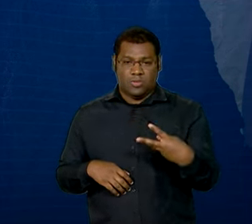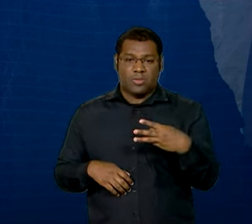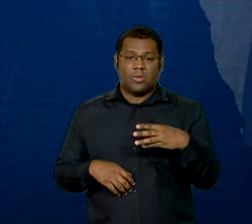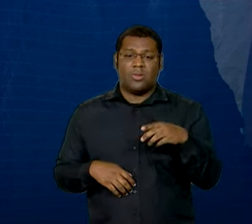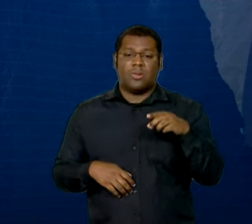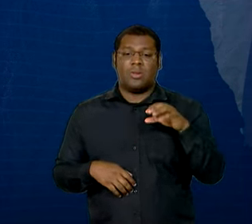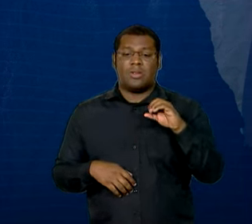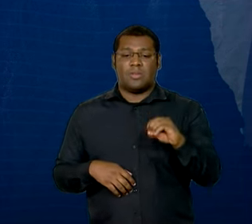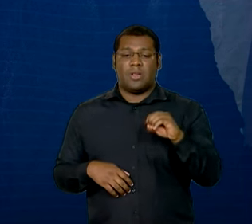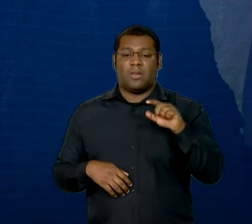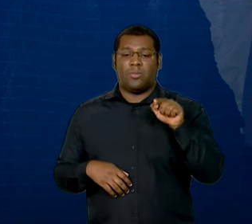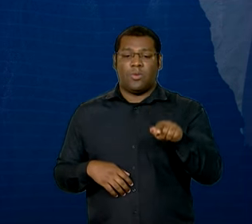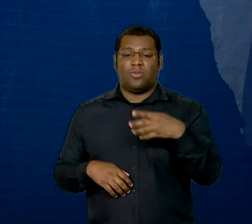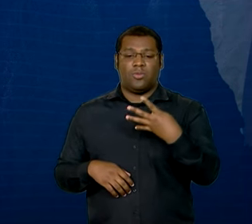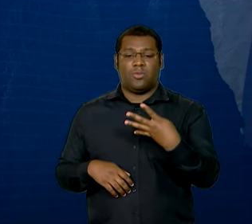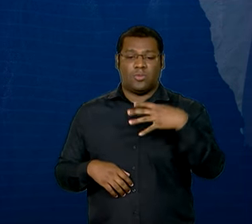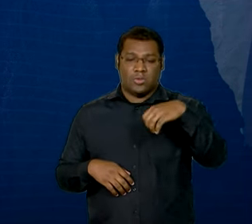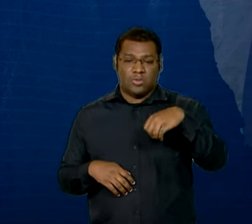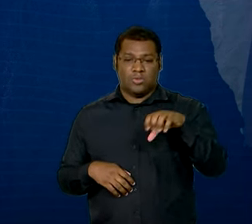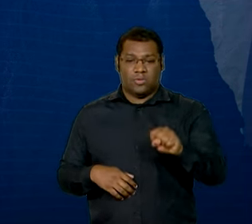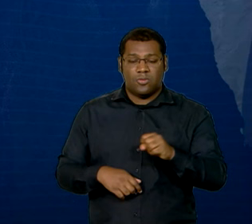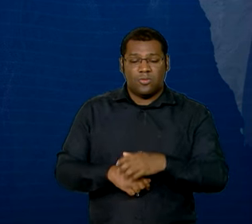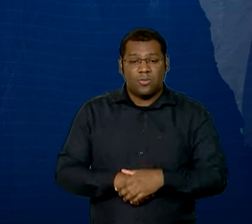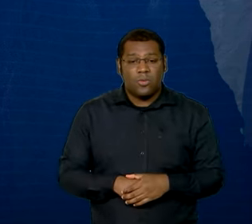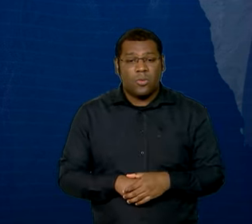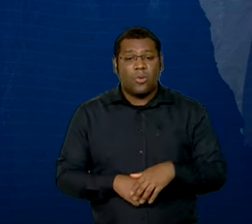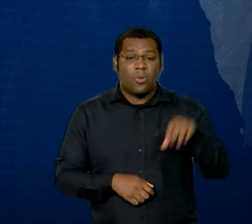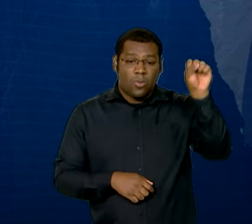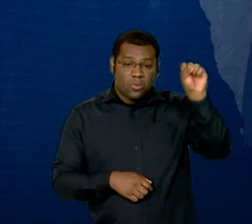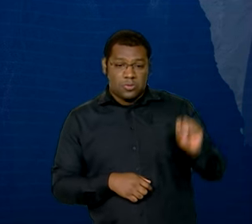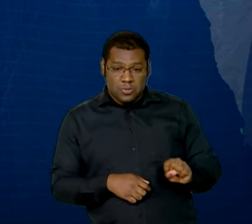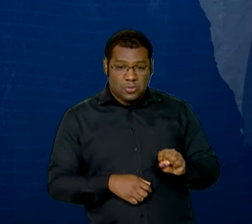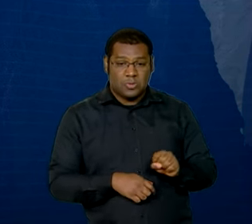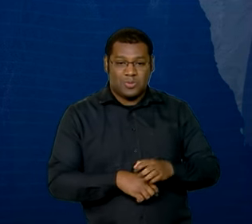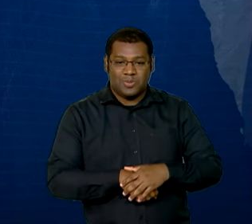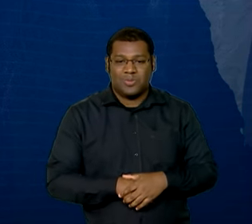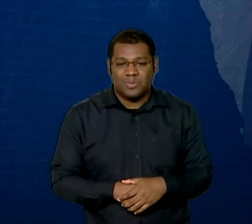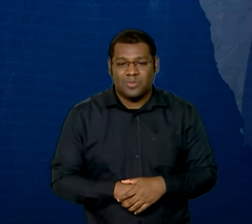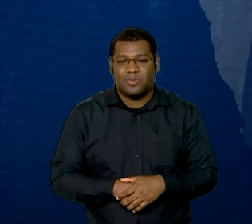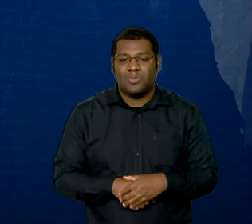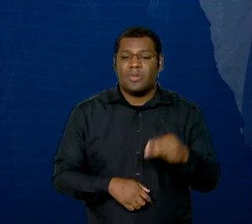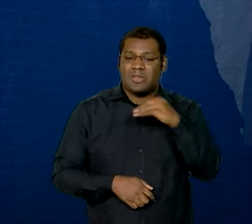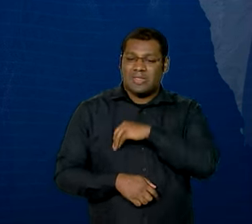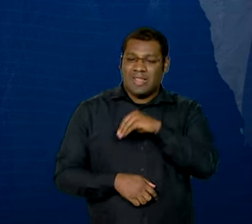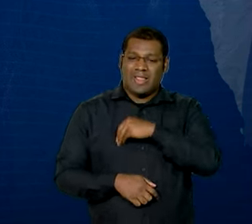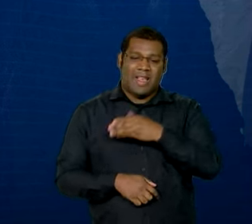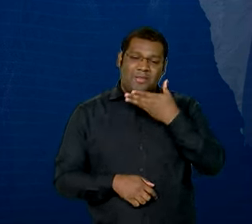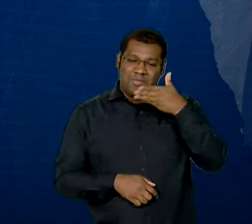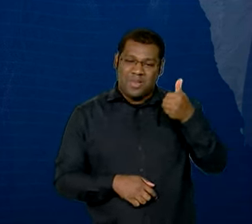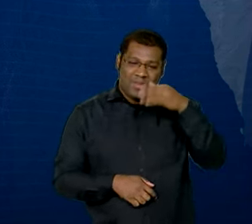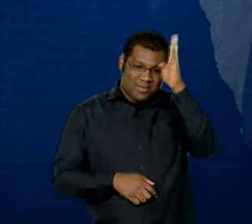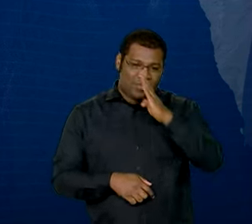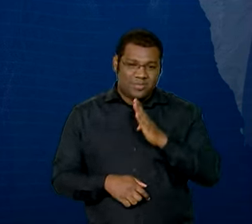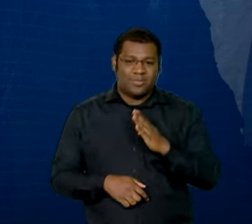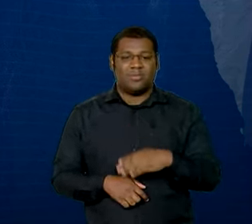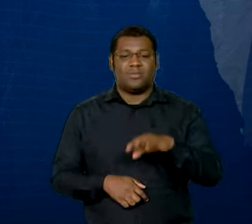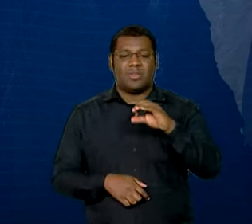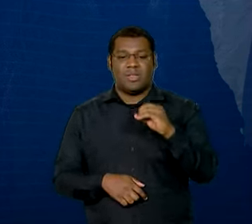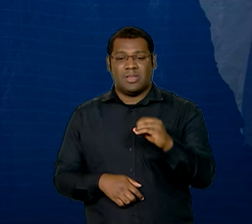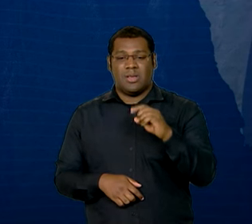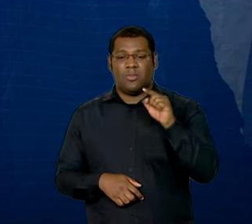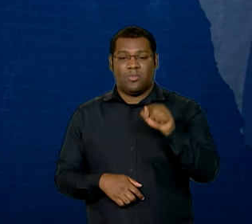,498. Já a região sul, que tem a melhor distribuição de renda do país, passou de 0